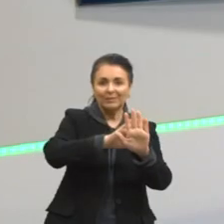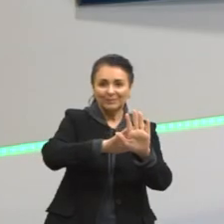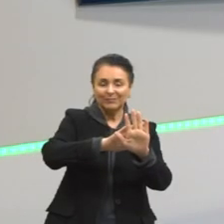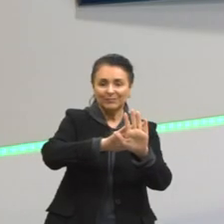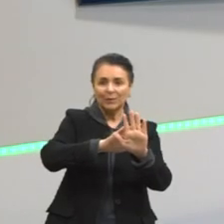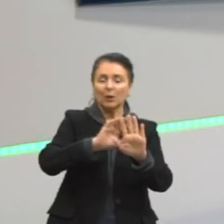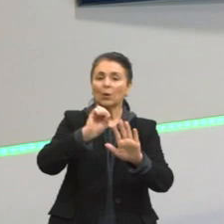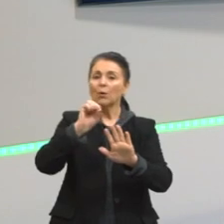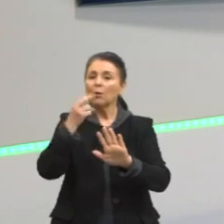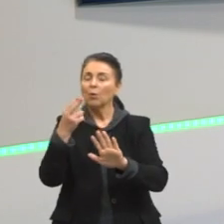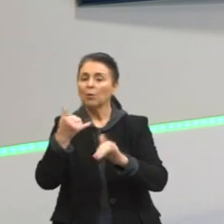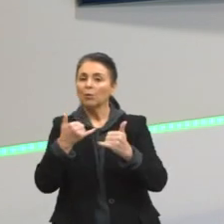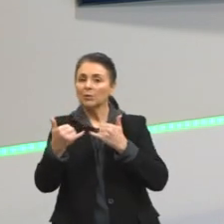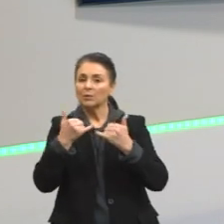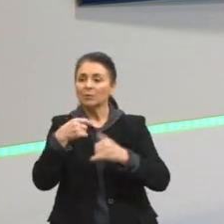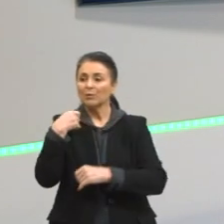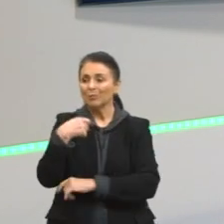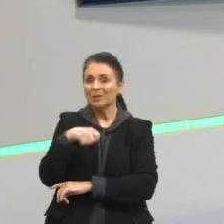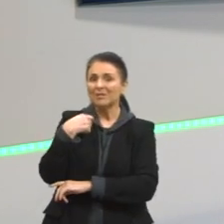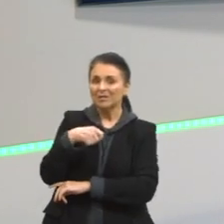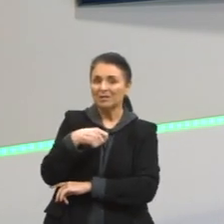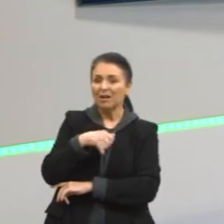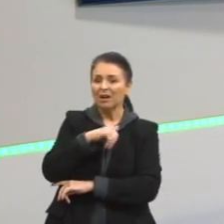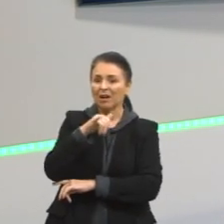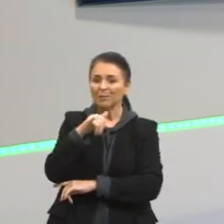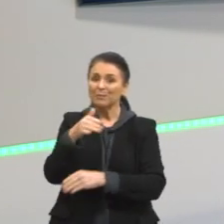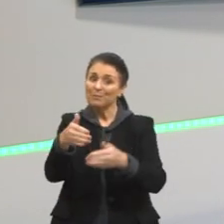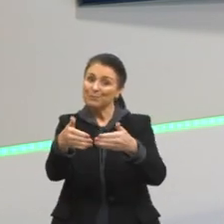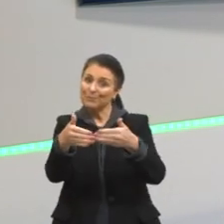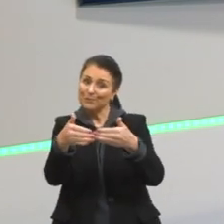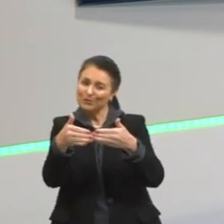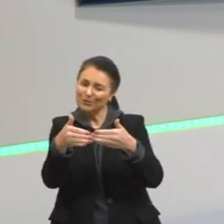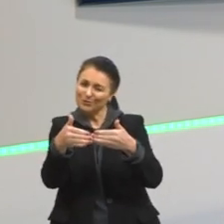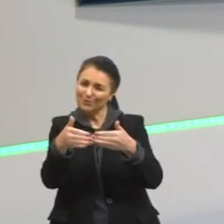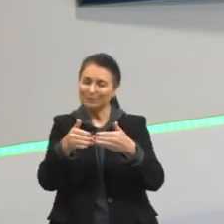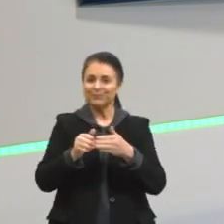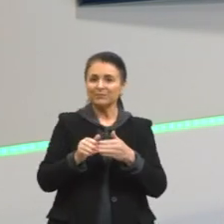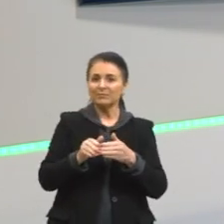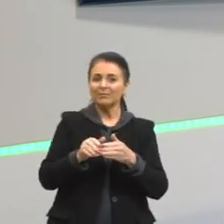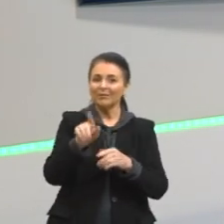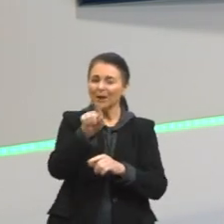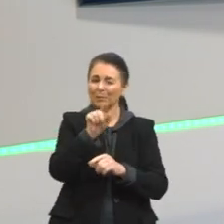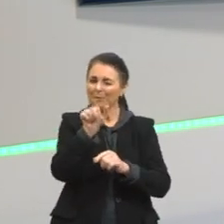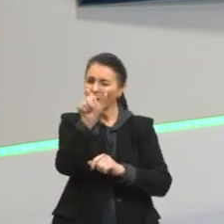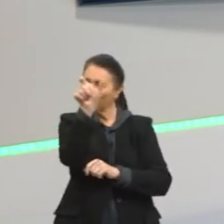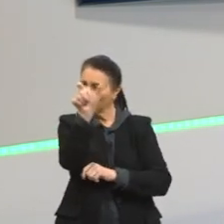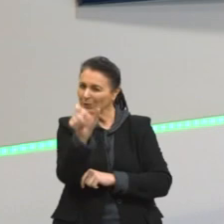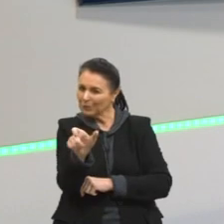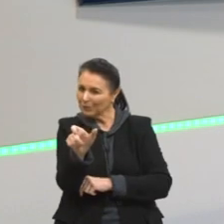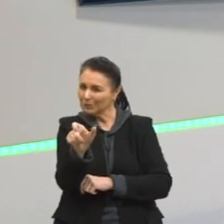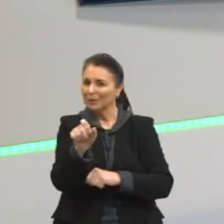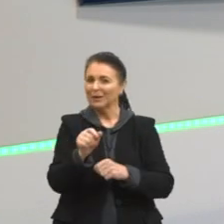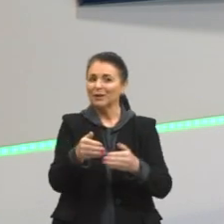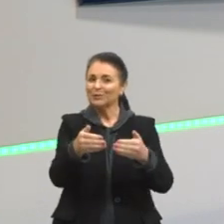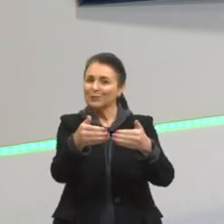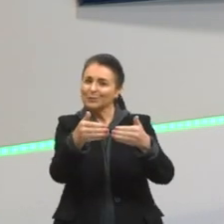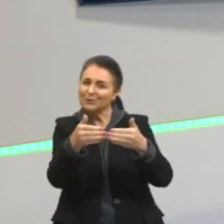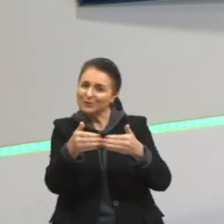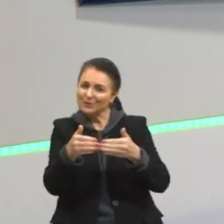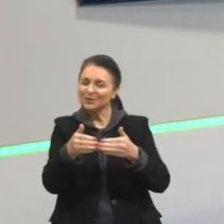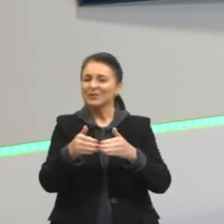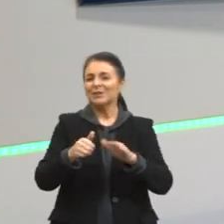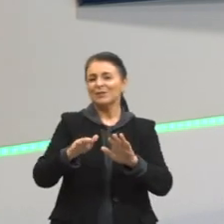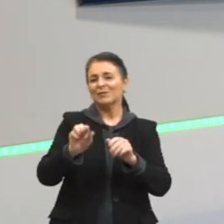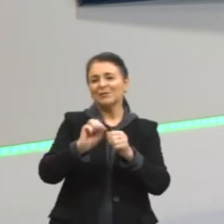Ou, por exemplo, quando a gente precisa que alguém faça um favor para a gente, que alguém nos dê algum retorno, a gente vai fazer esse